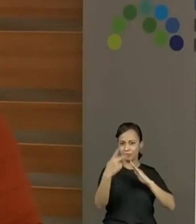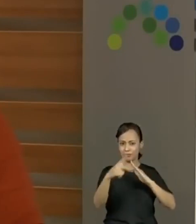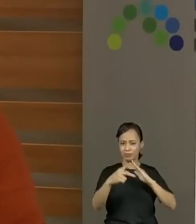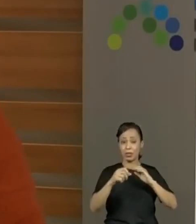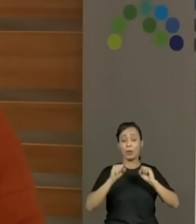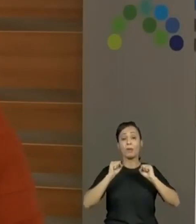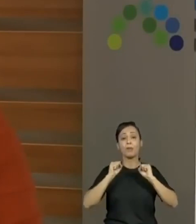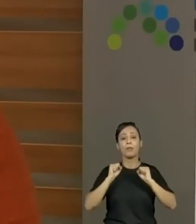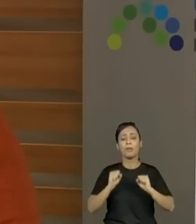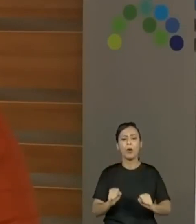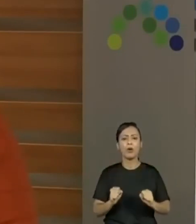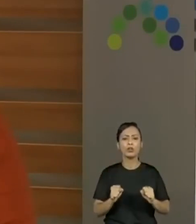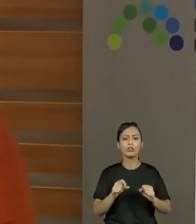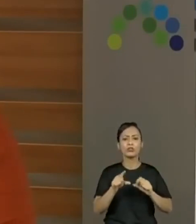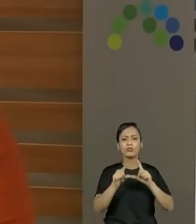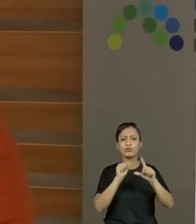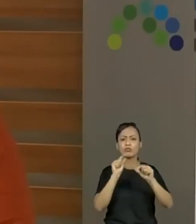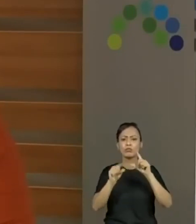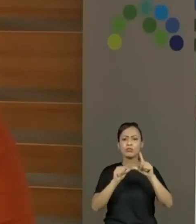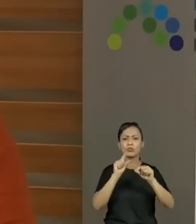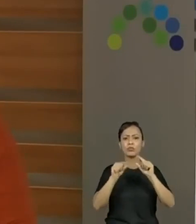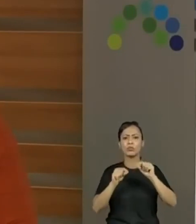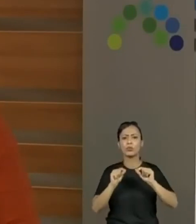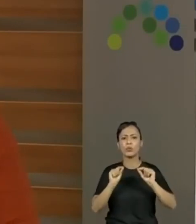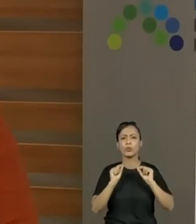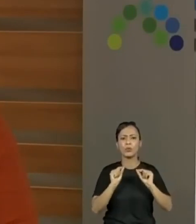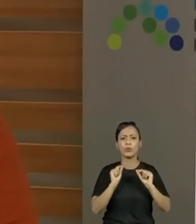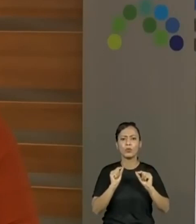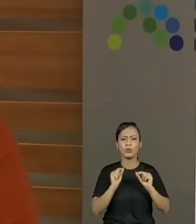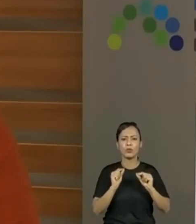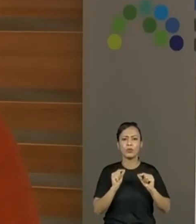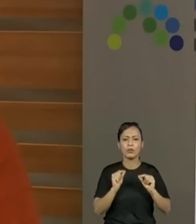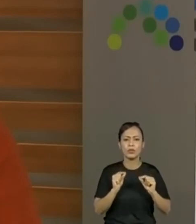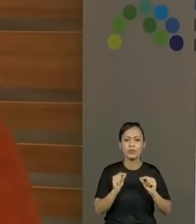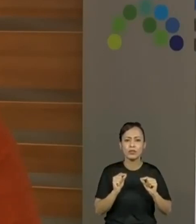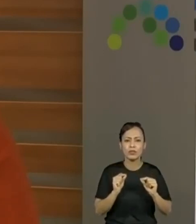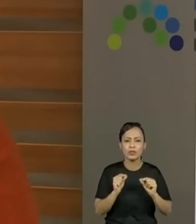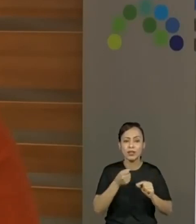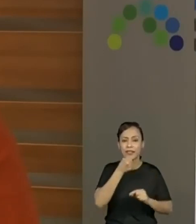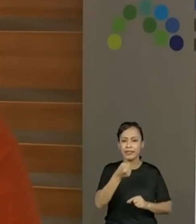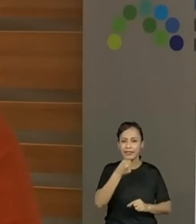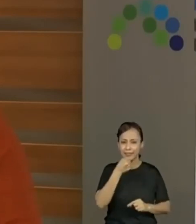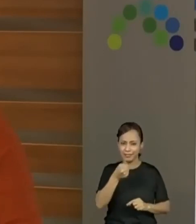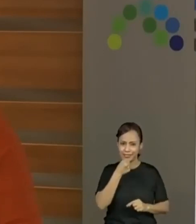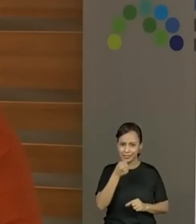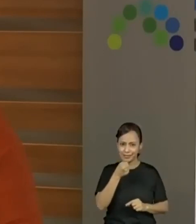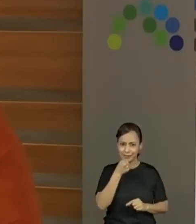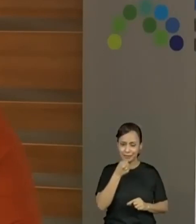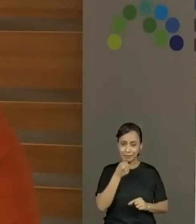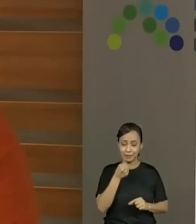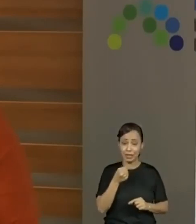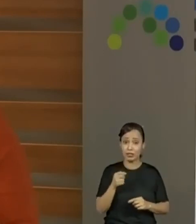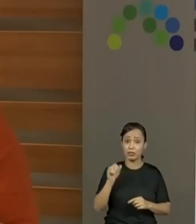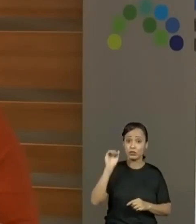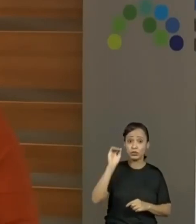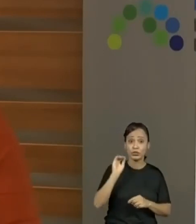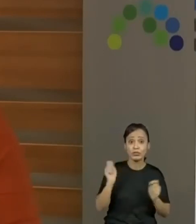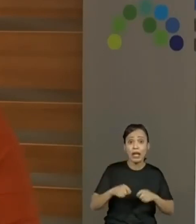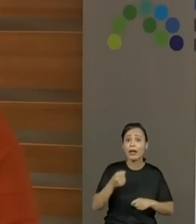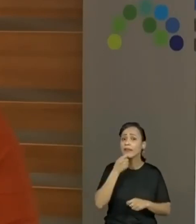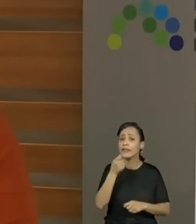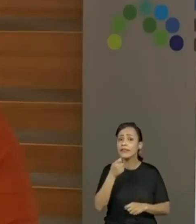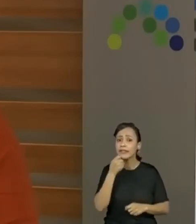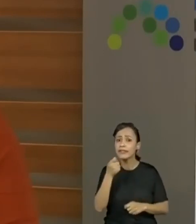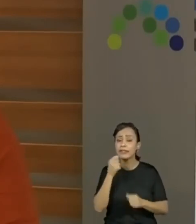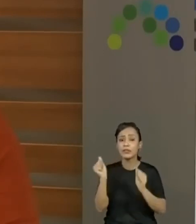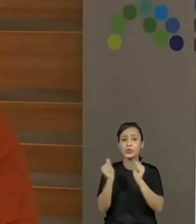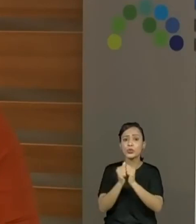adulto, tá bom? Escolhe um adulto e você vai fazer uma entrevista com ele. Você vai descobrir qual é